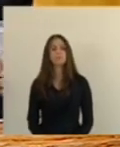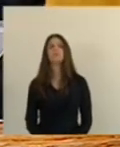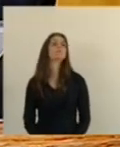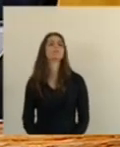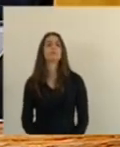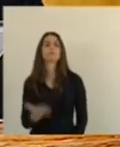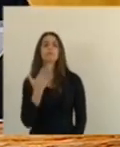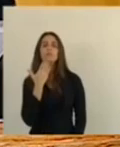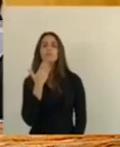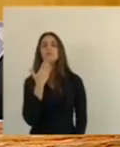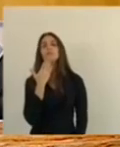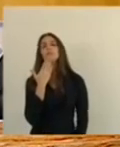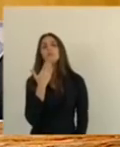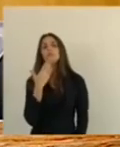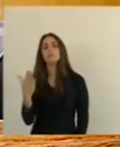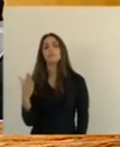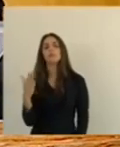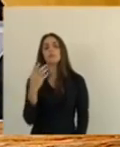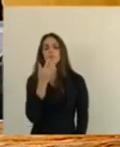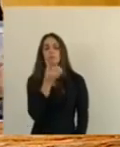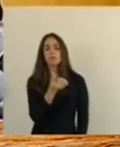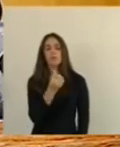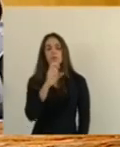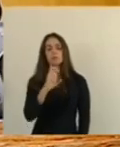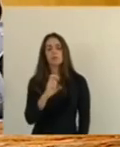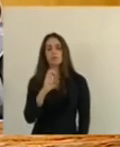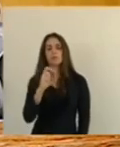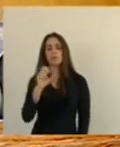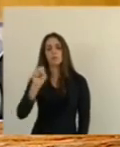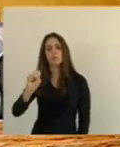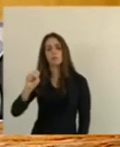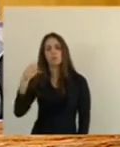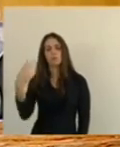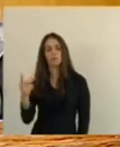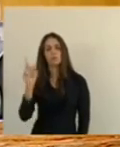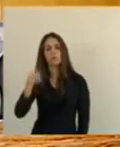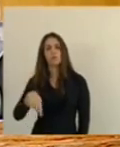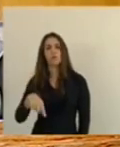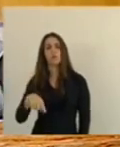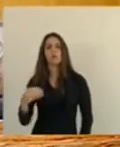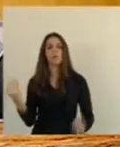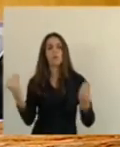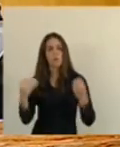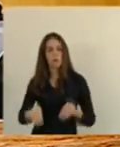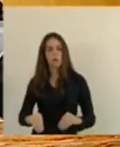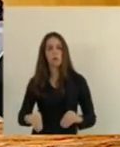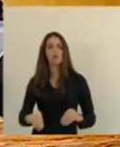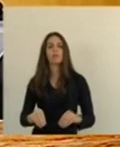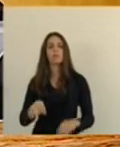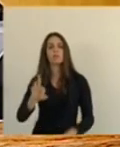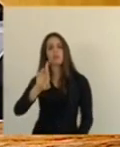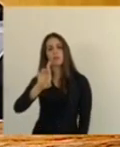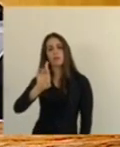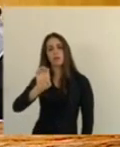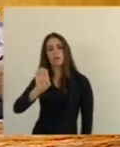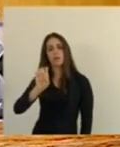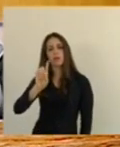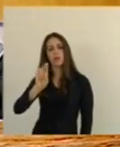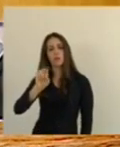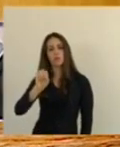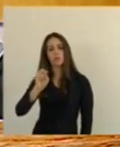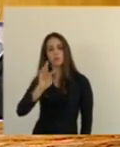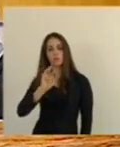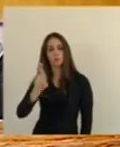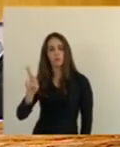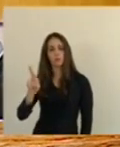6582. Essa solicitação é a instalação de redutores de velocidade na